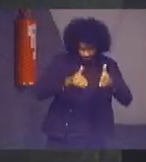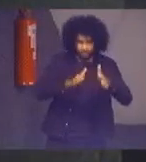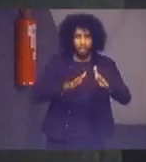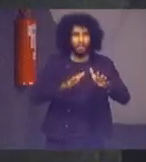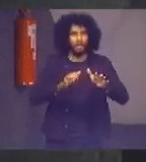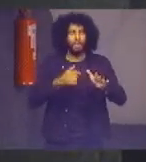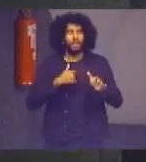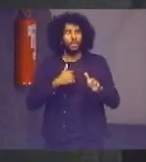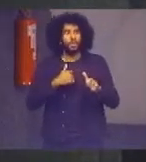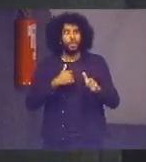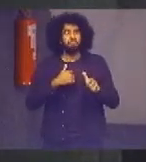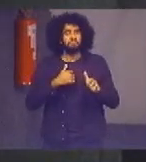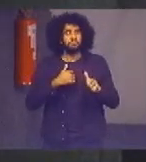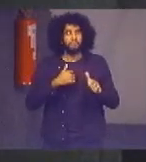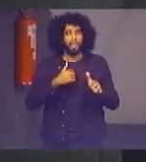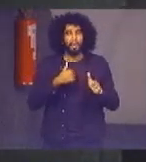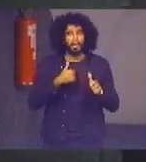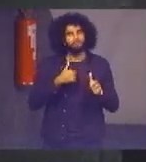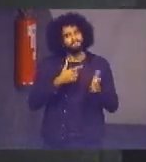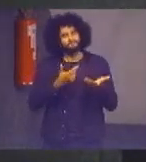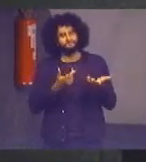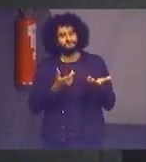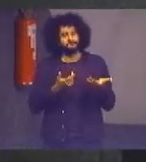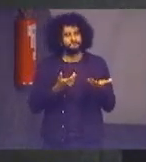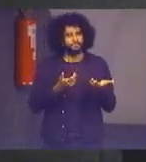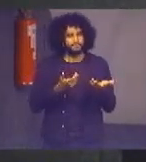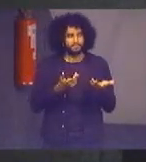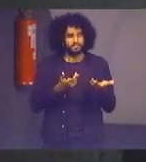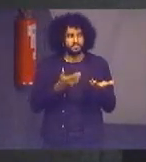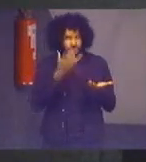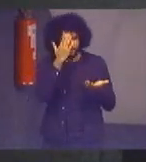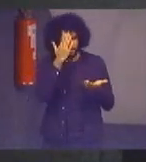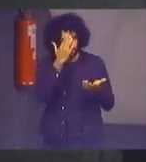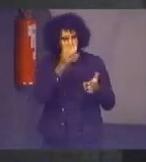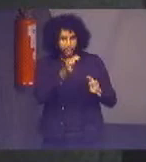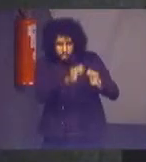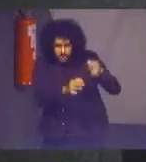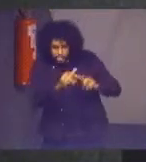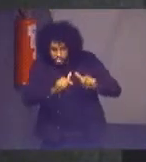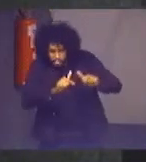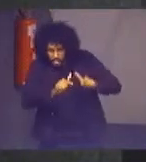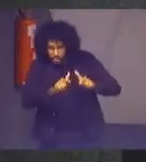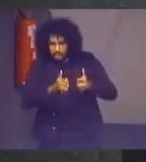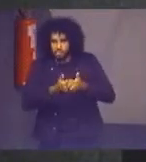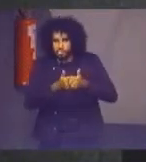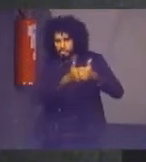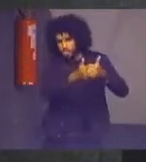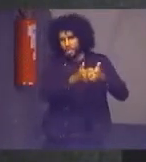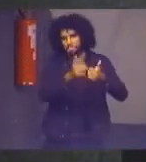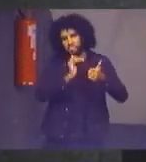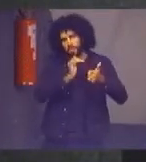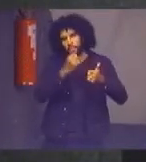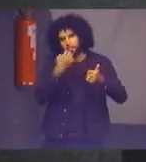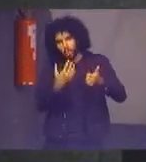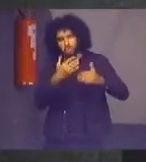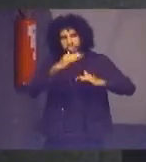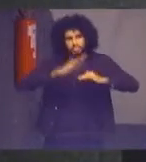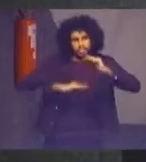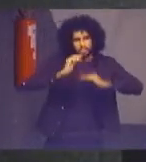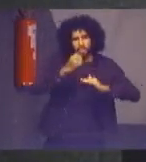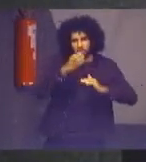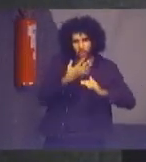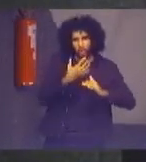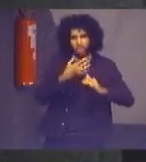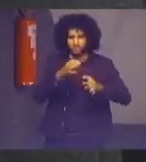posso não posso negar que a justiça do trabalho segue bons exemplos boas práticas da justiça